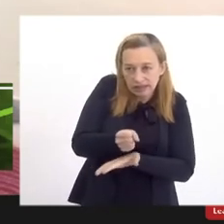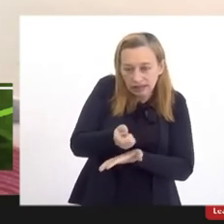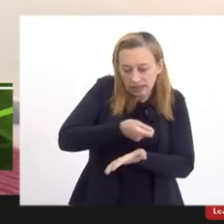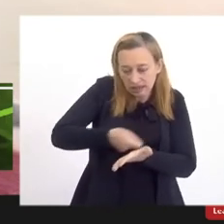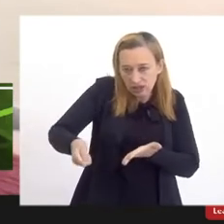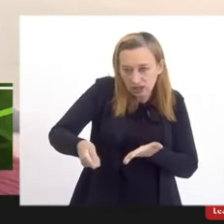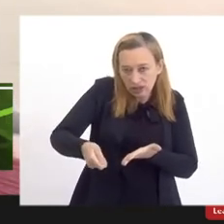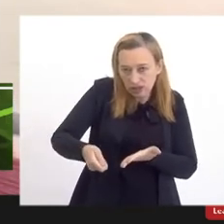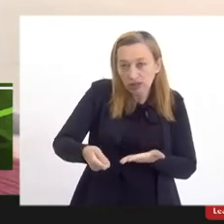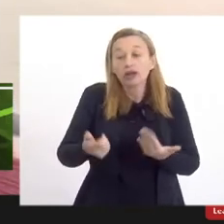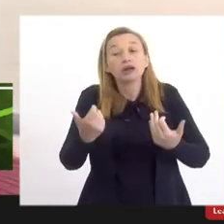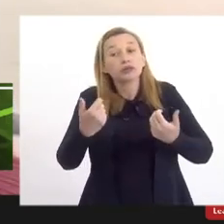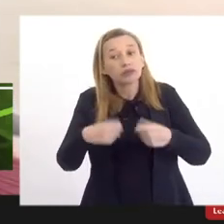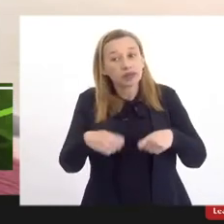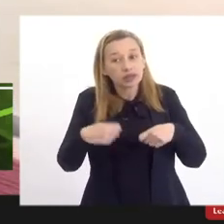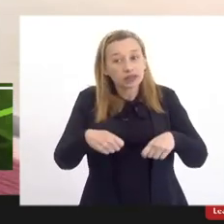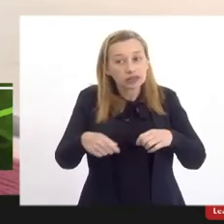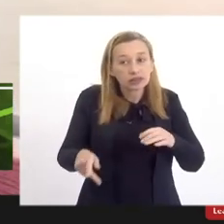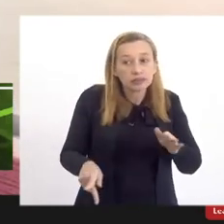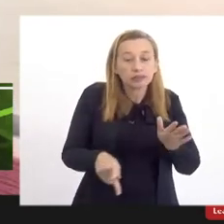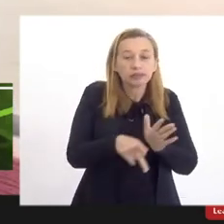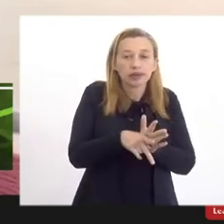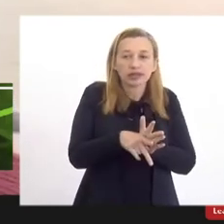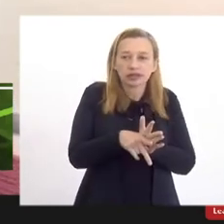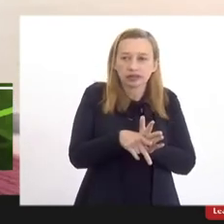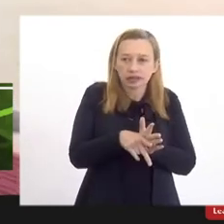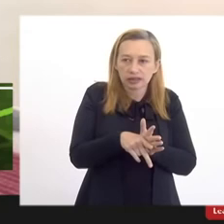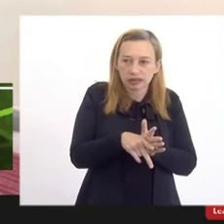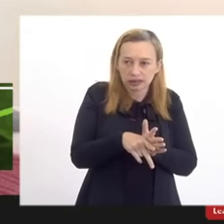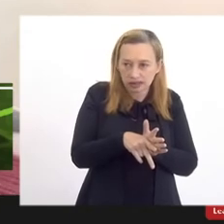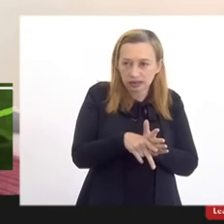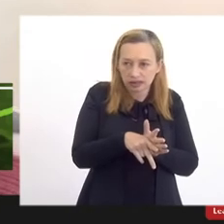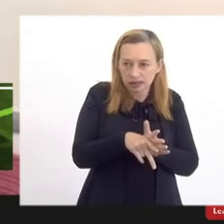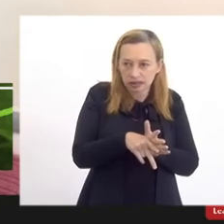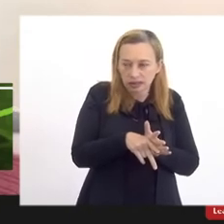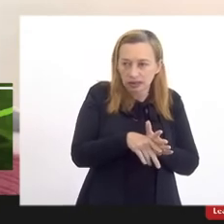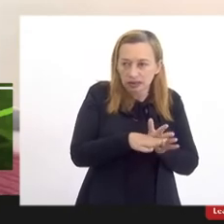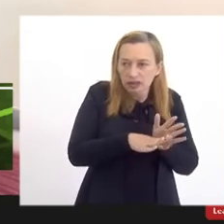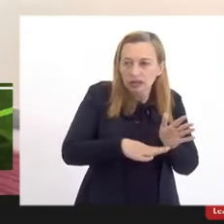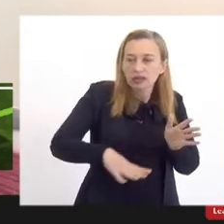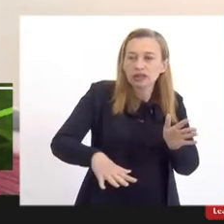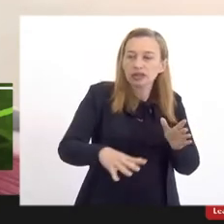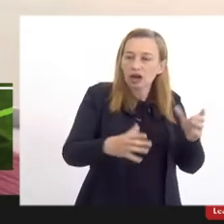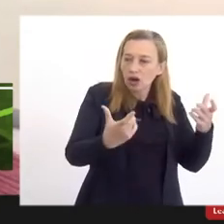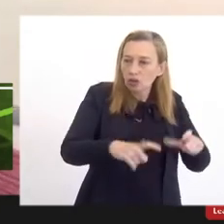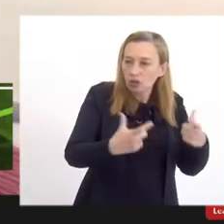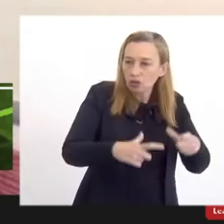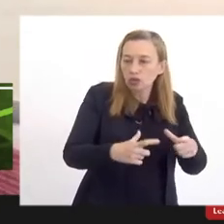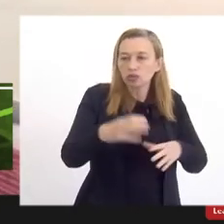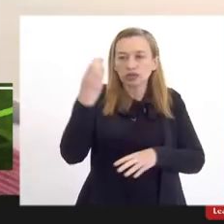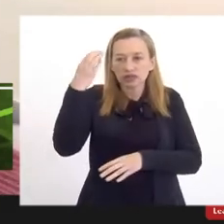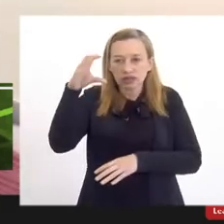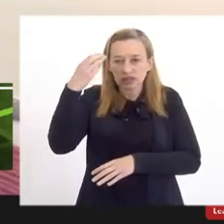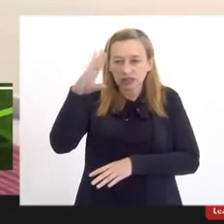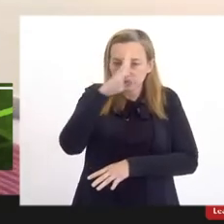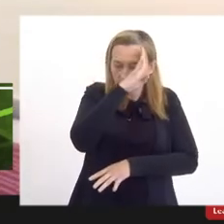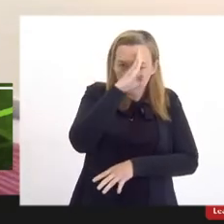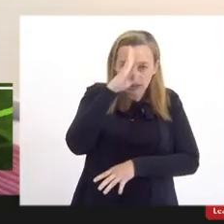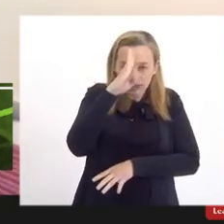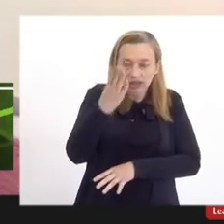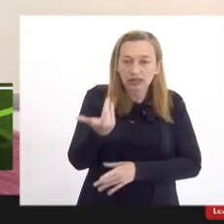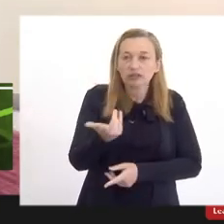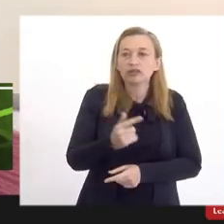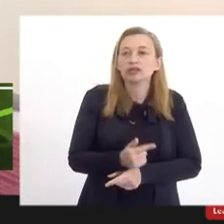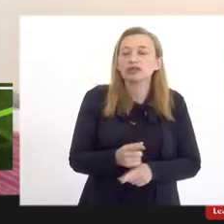Ela tem que ser parte da vontade genuína da comunidade científica, da comunidade acadêmica, bem